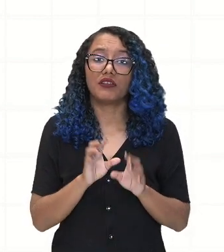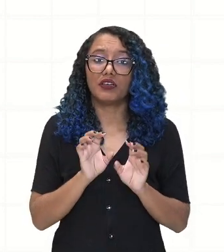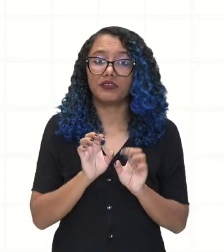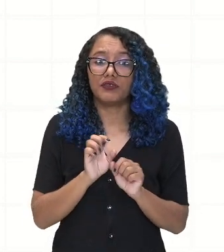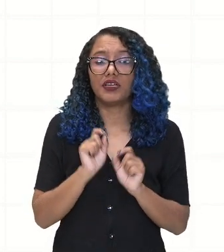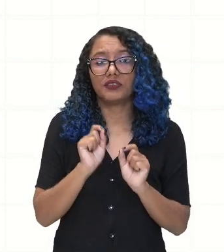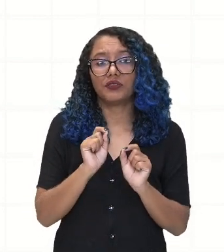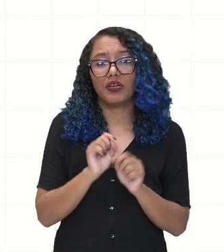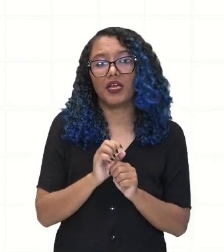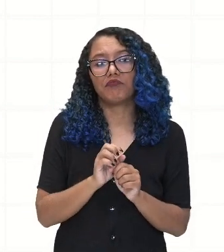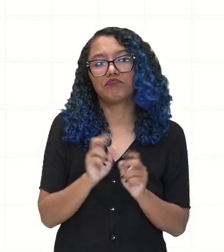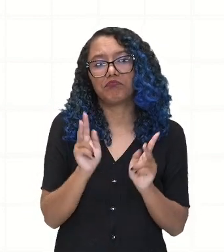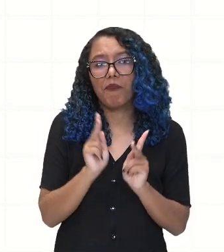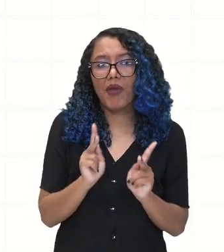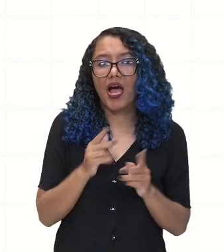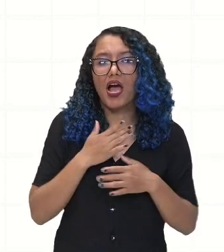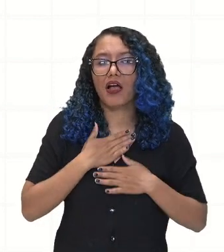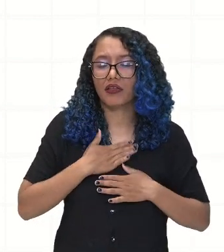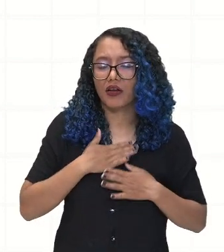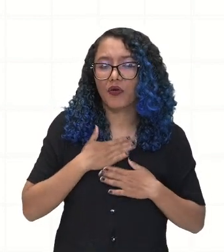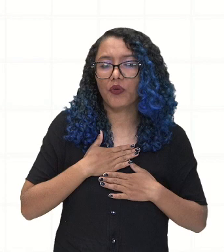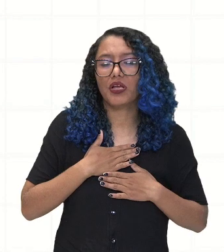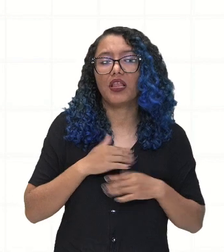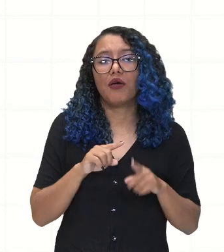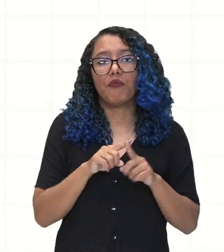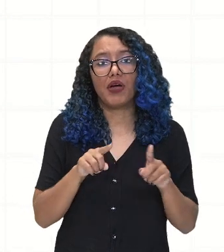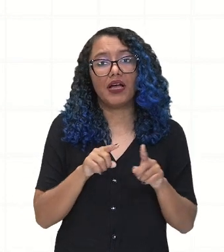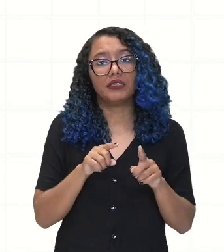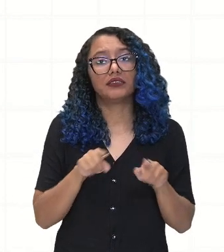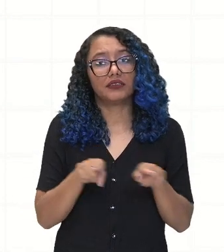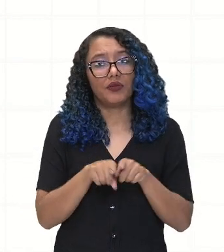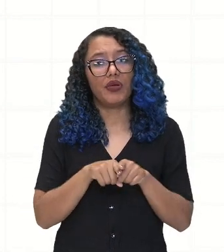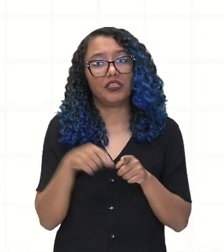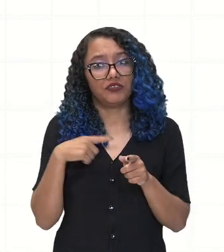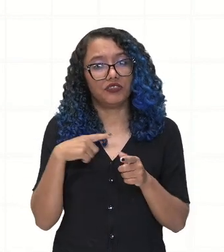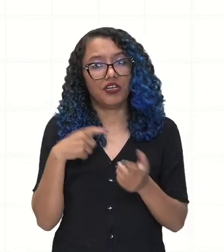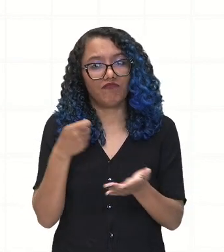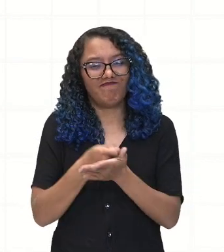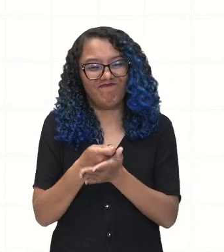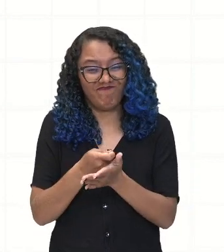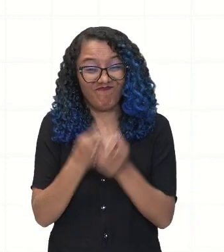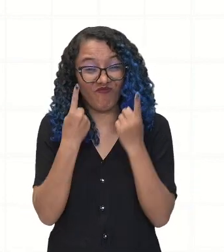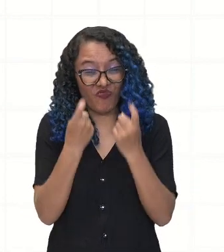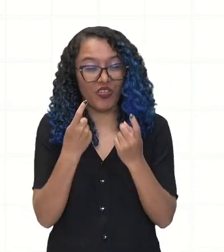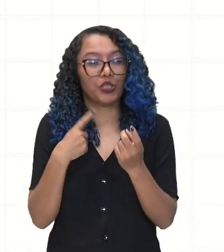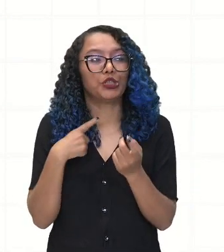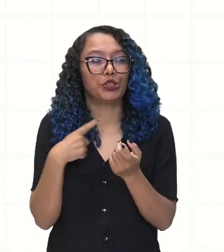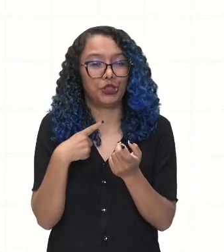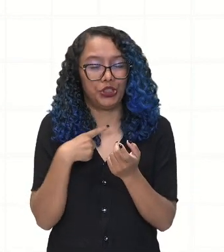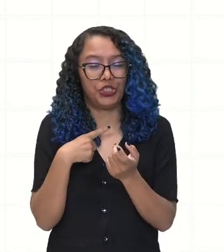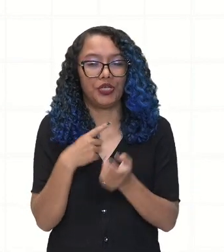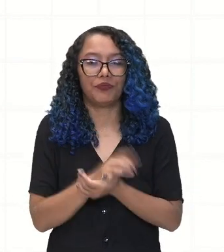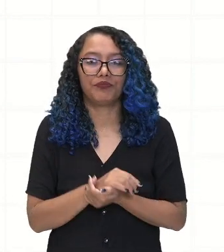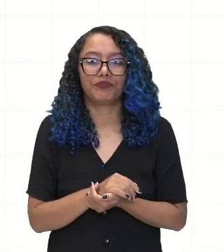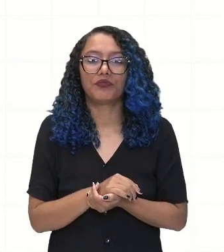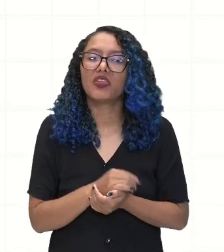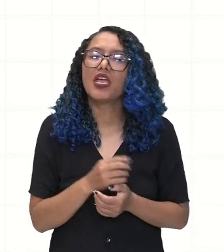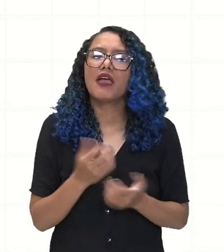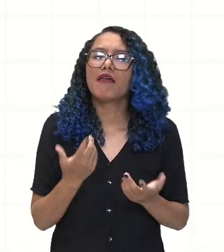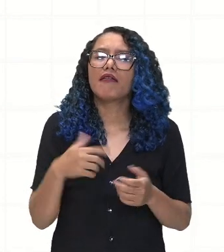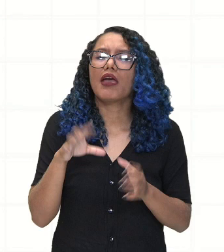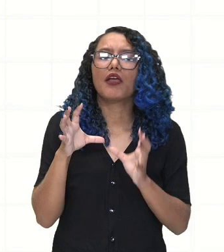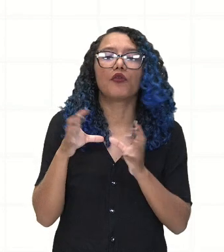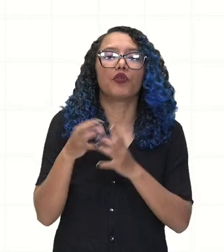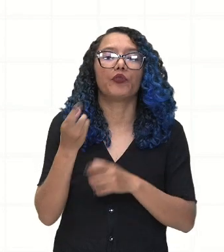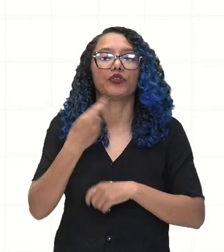então de uma forma mais dura, mais violenta. Então, essa catequização vai ser trazida pelos jesuítas que vão estar